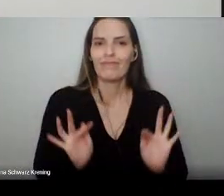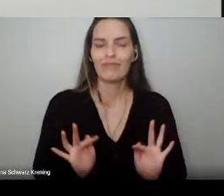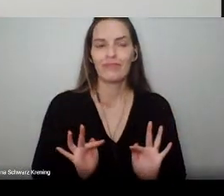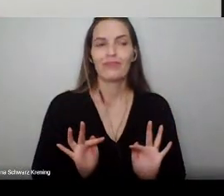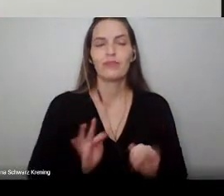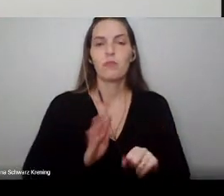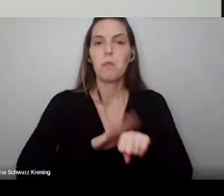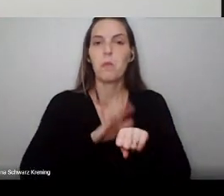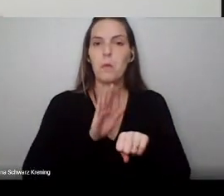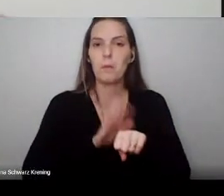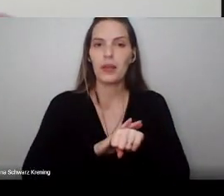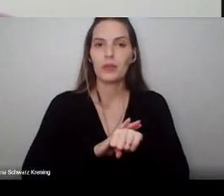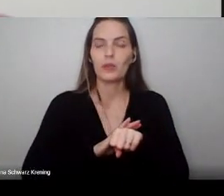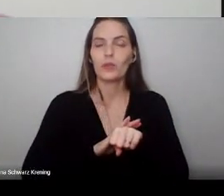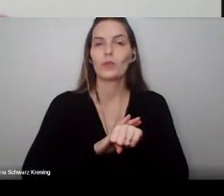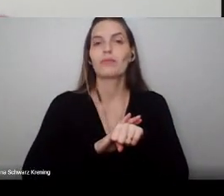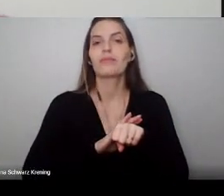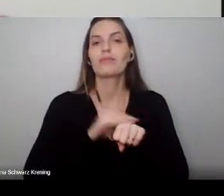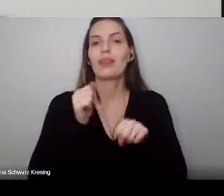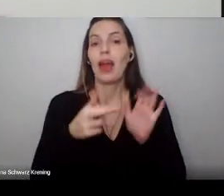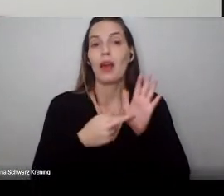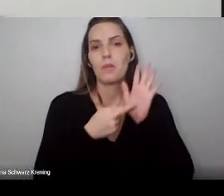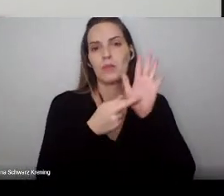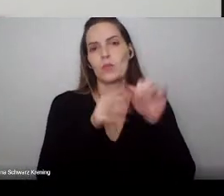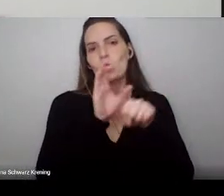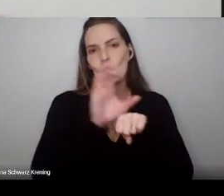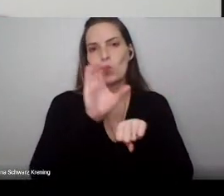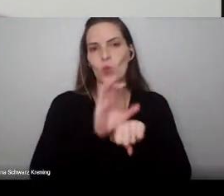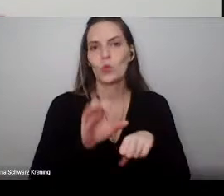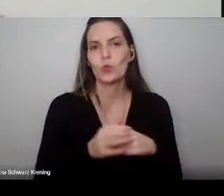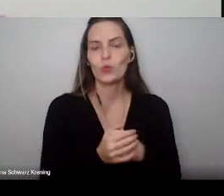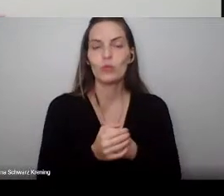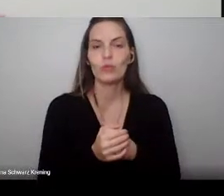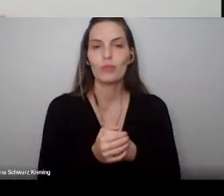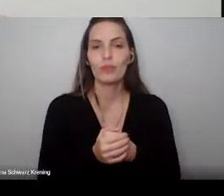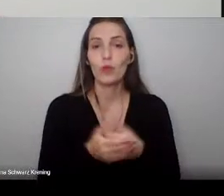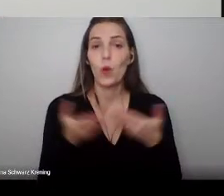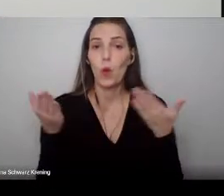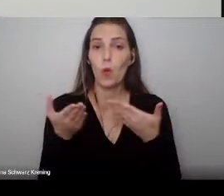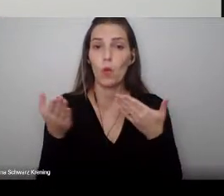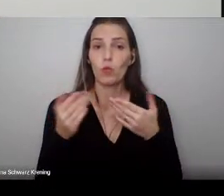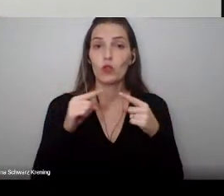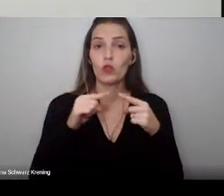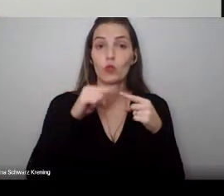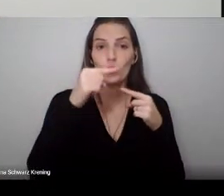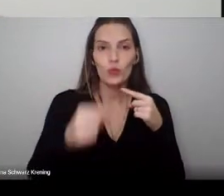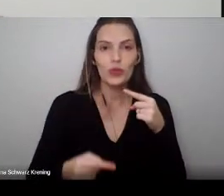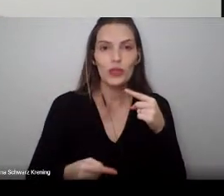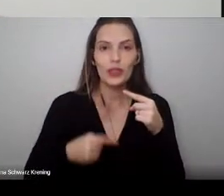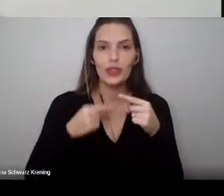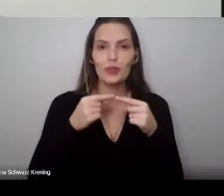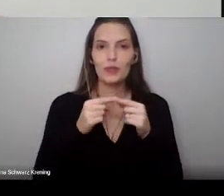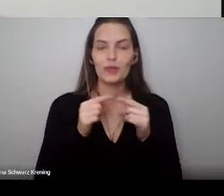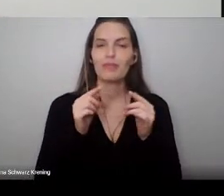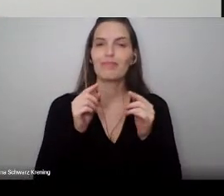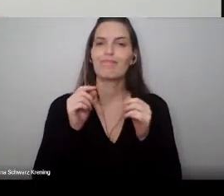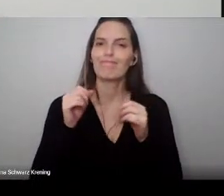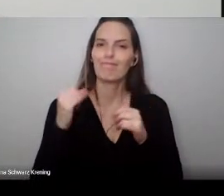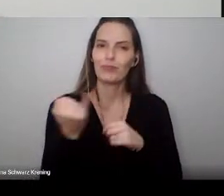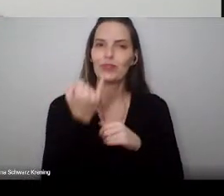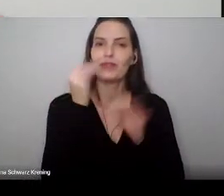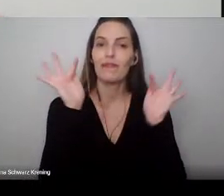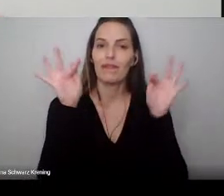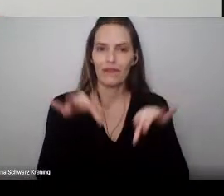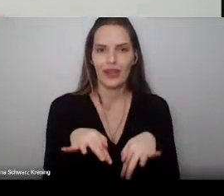camisa do curso. Hoje, encerramos um ciclo virtuoso e não tenho dúvida de que outros virão pela frente.